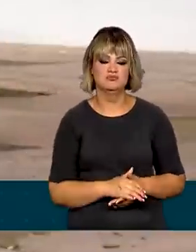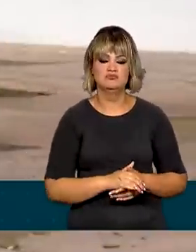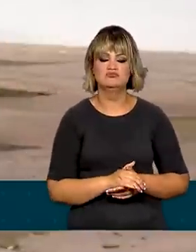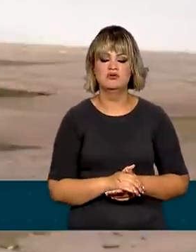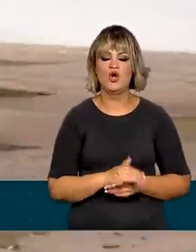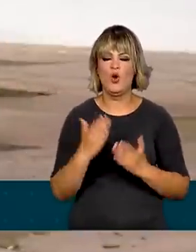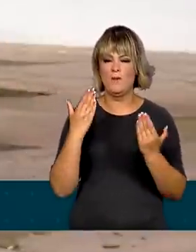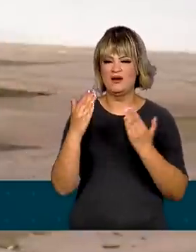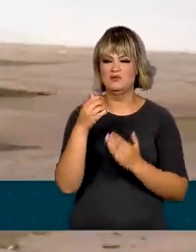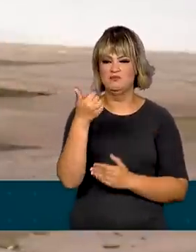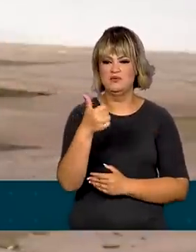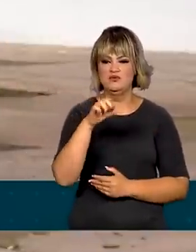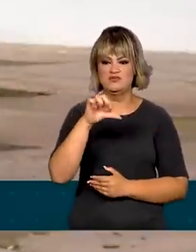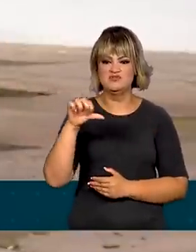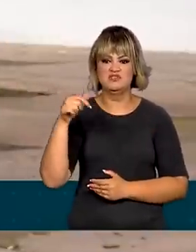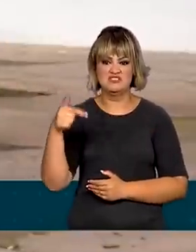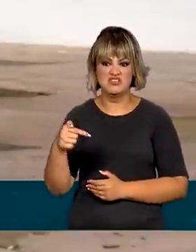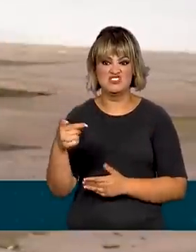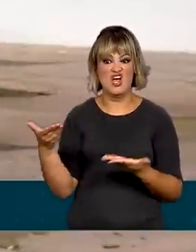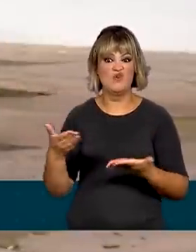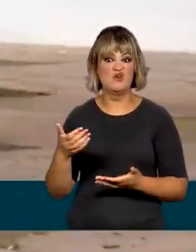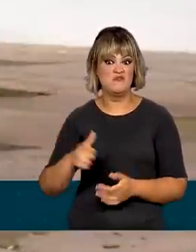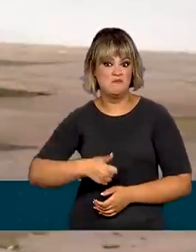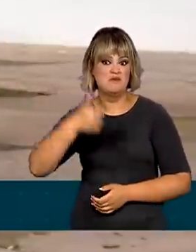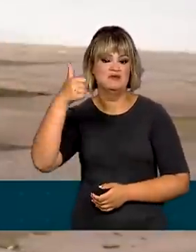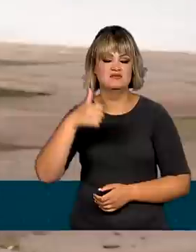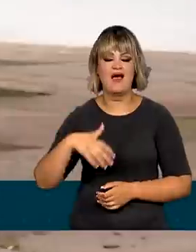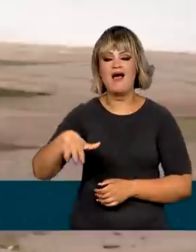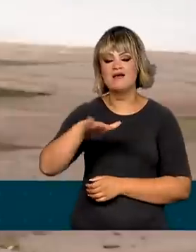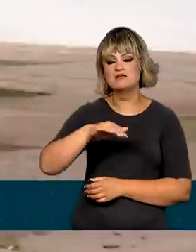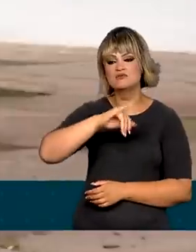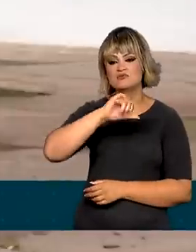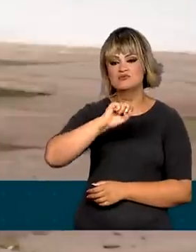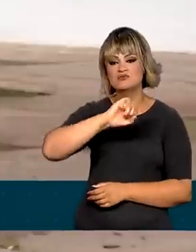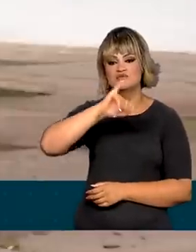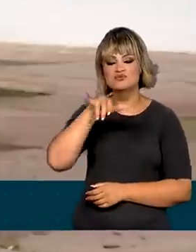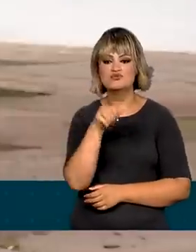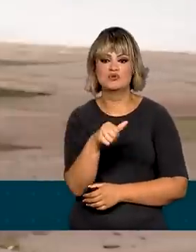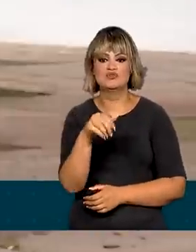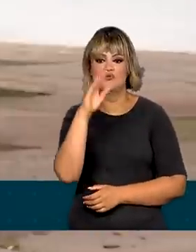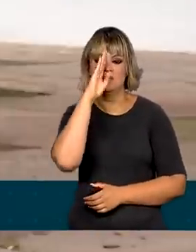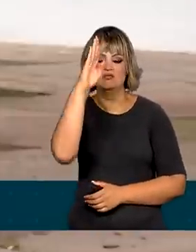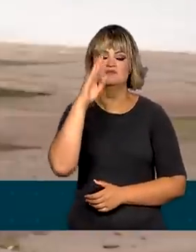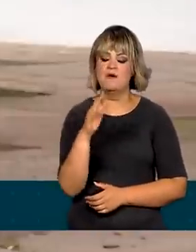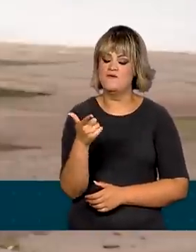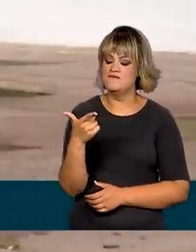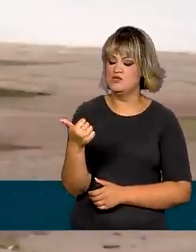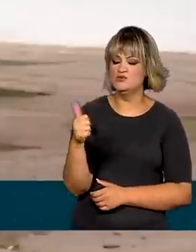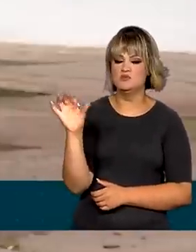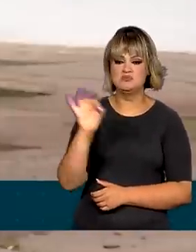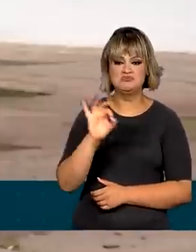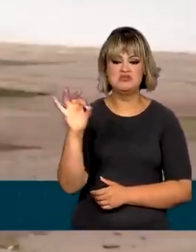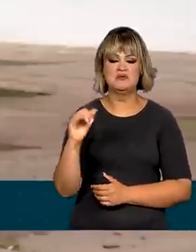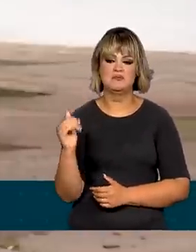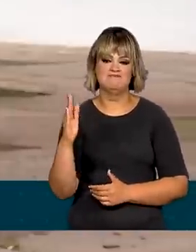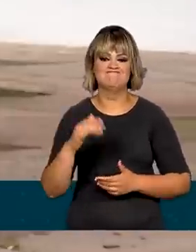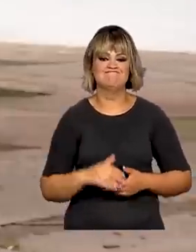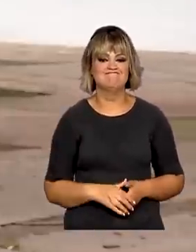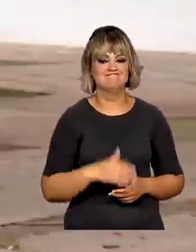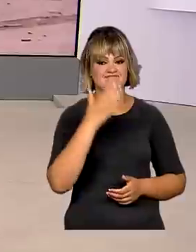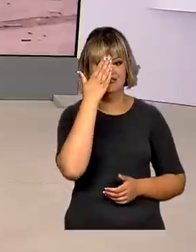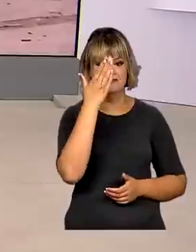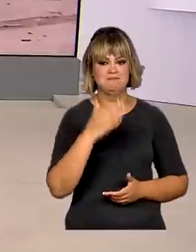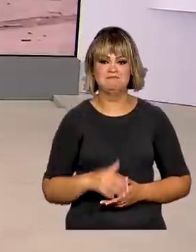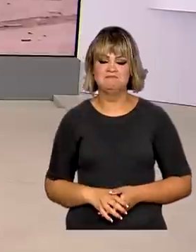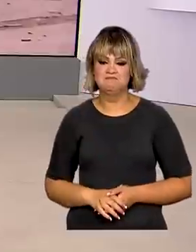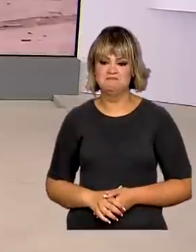desde 1997. O setor da soja é o principal exportador, com 21% de participação. Eu volto com você,